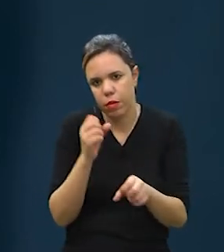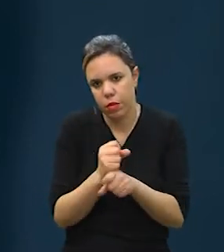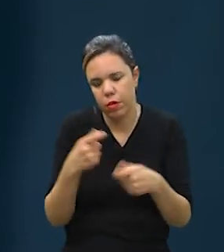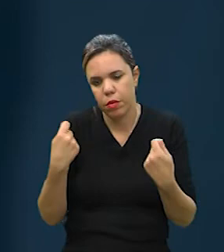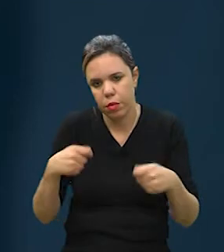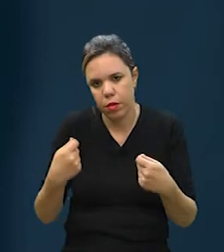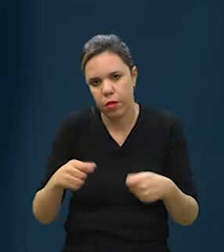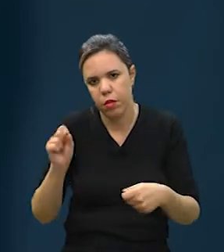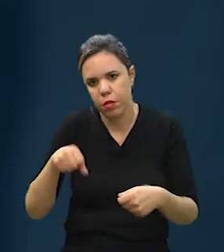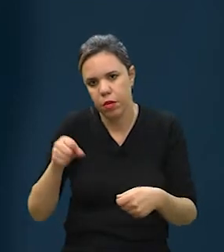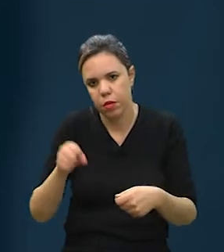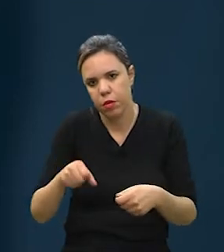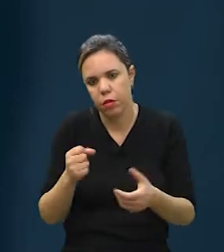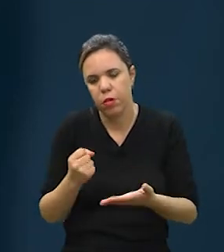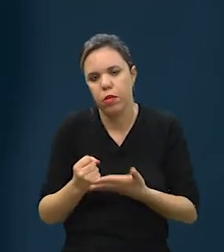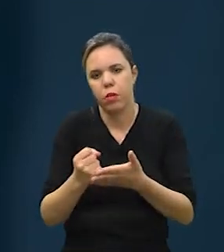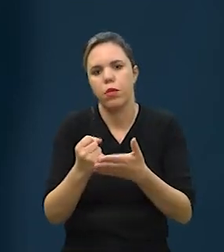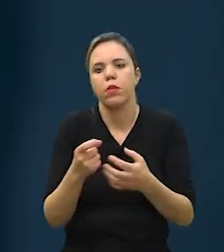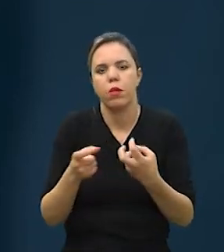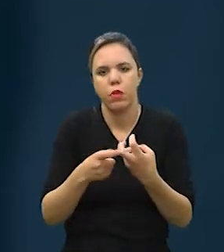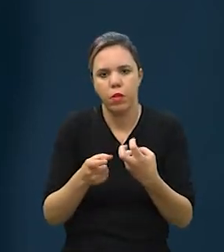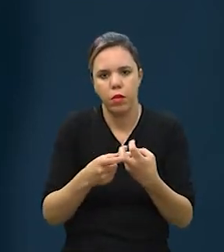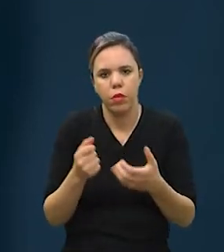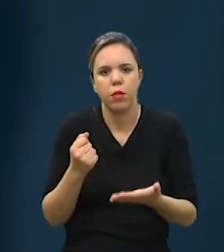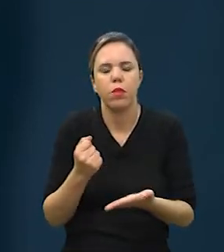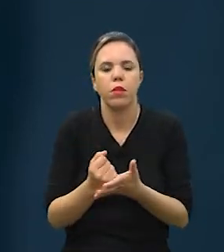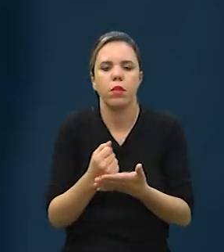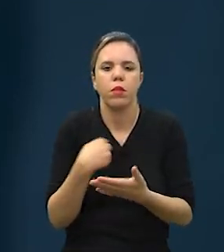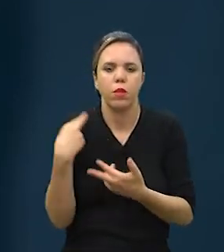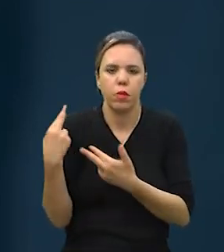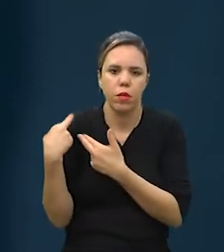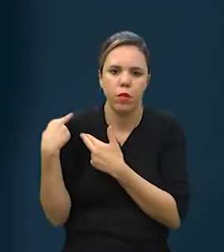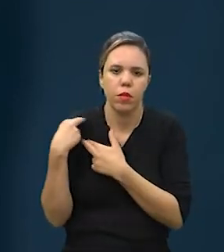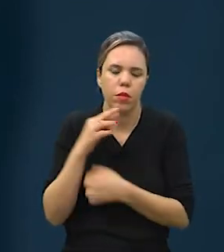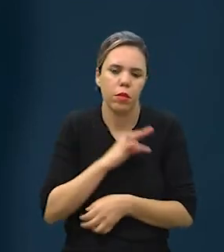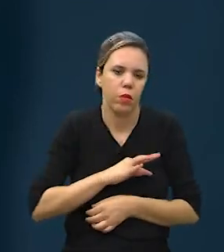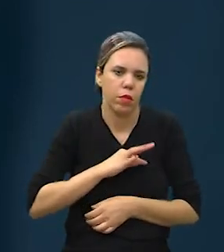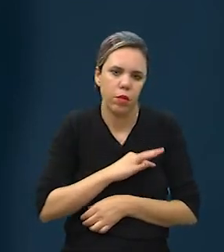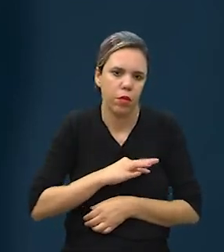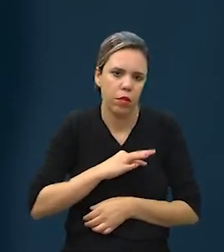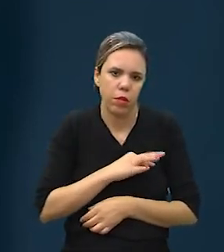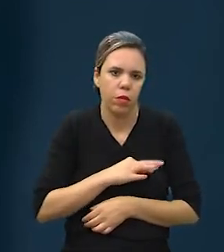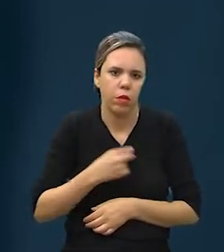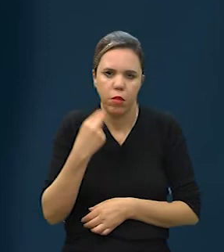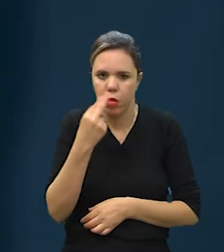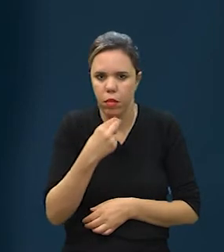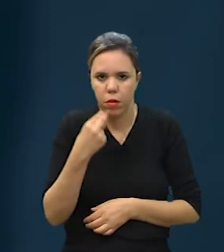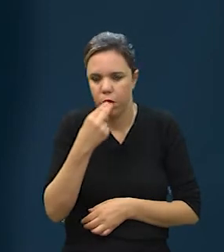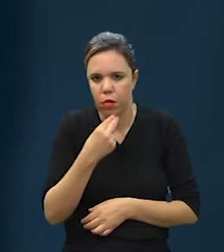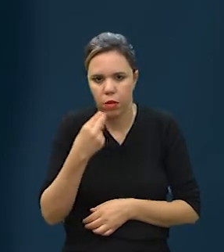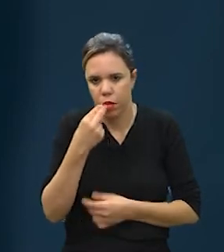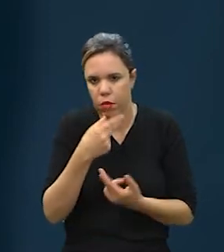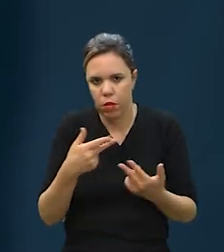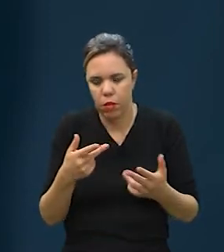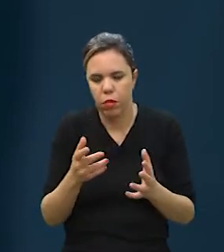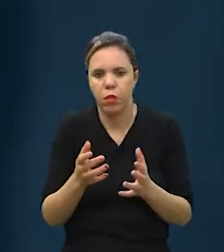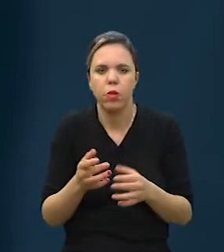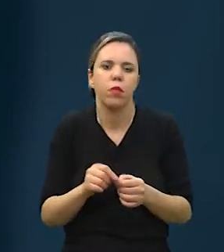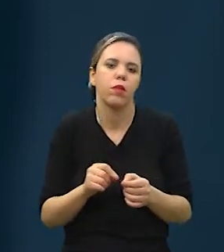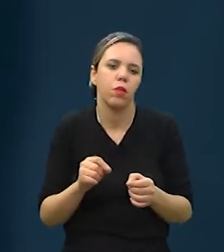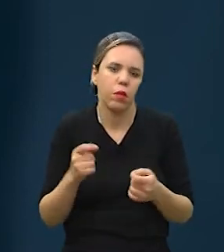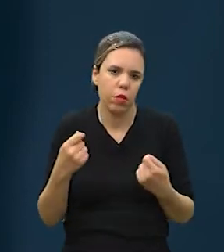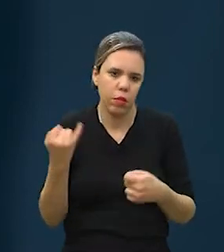calculada e precisa sim do auxílio de um veterinário, do auxílio de um responsável técnico, seja nutrólogo, seja